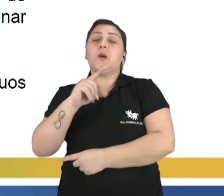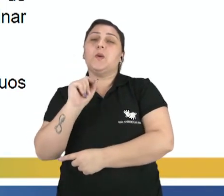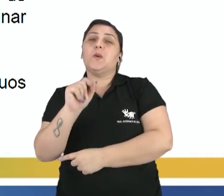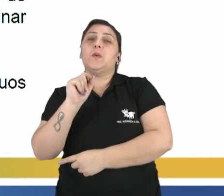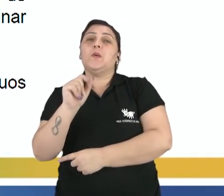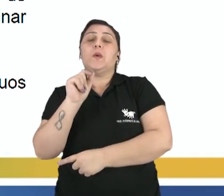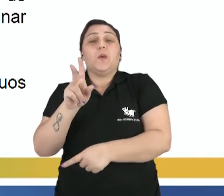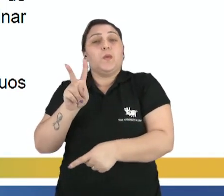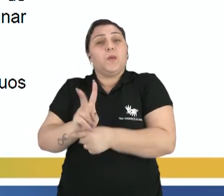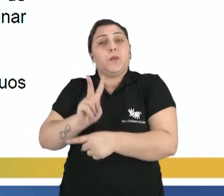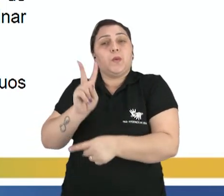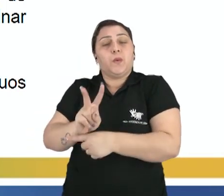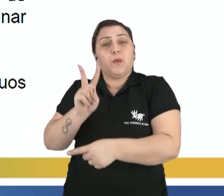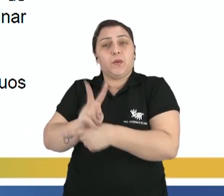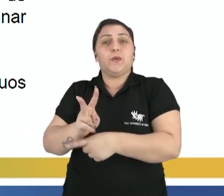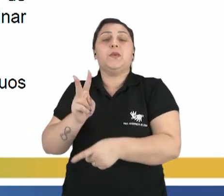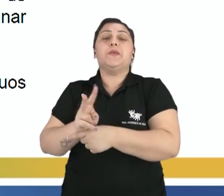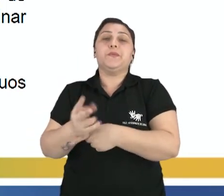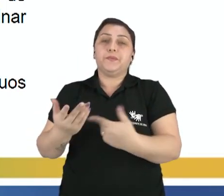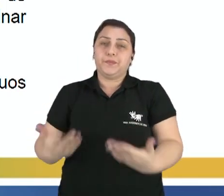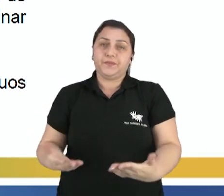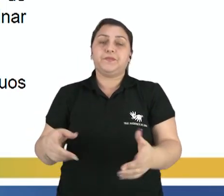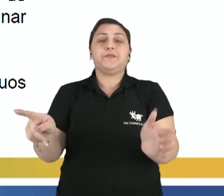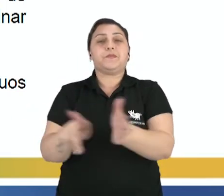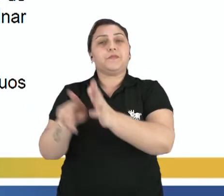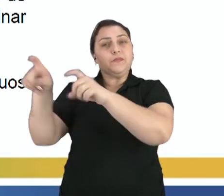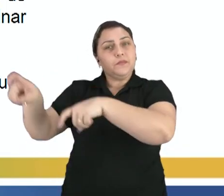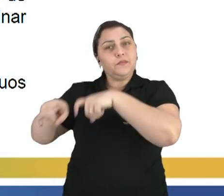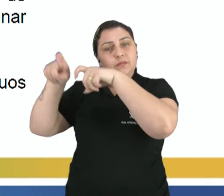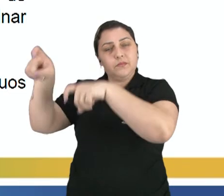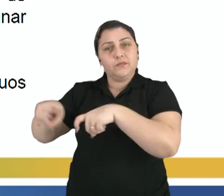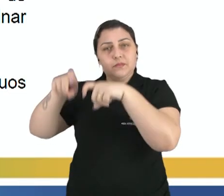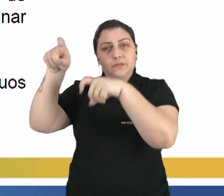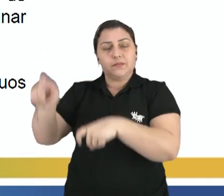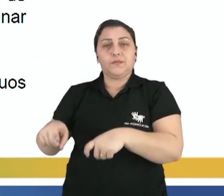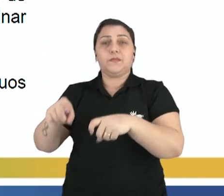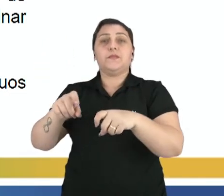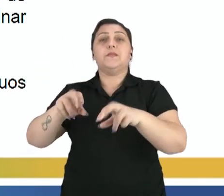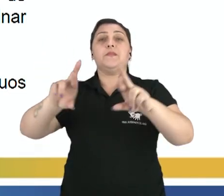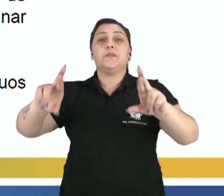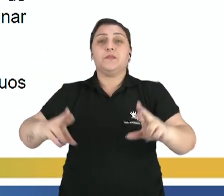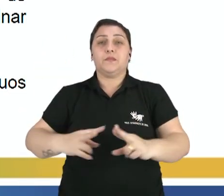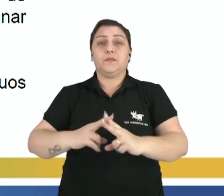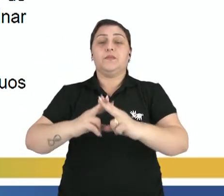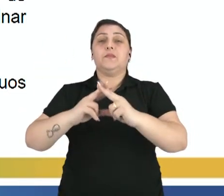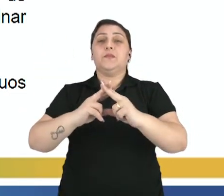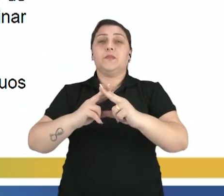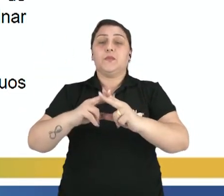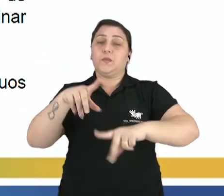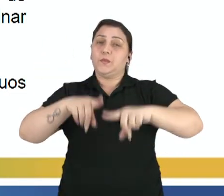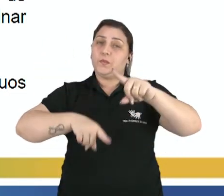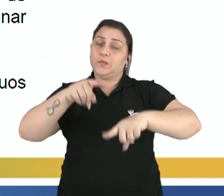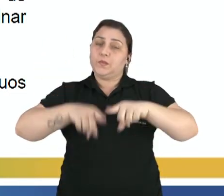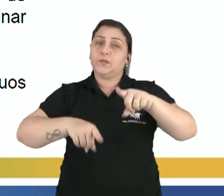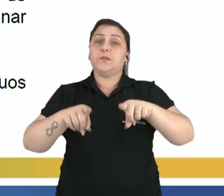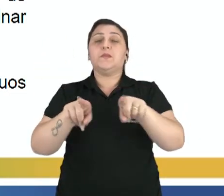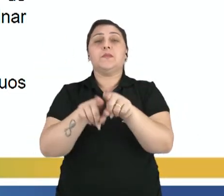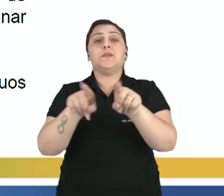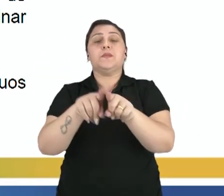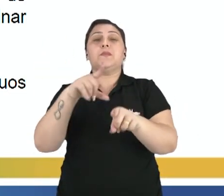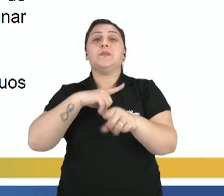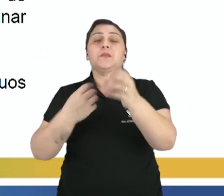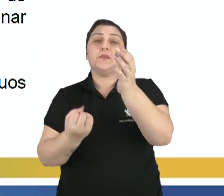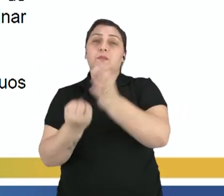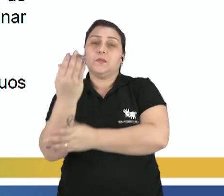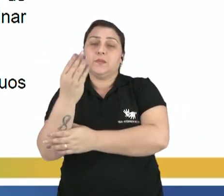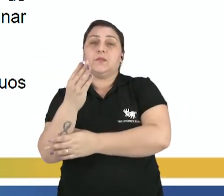quê? A conservação de resíduos provenientes da agricultura, como se fosse uma reciclagem daqueles resíduos. Além disso, nós temos a